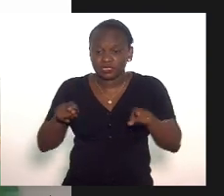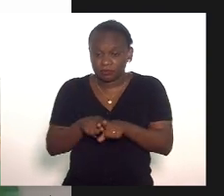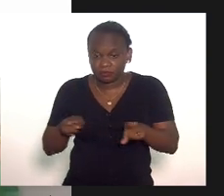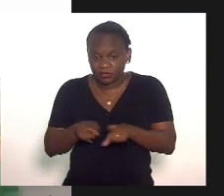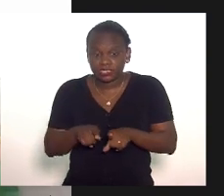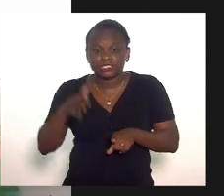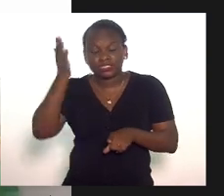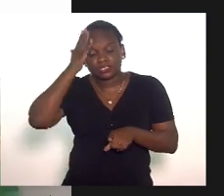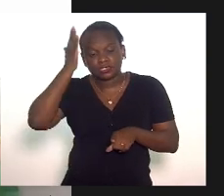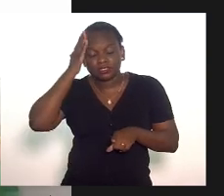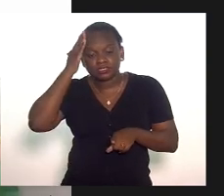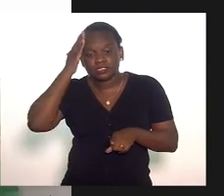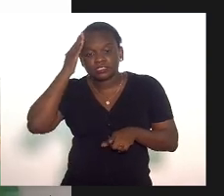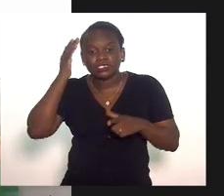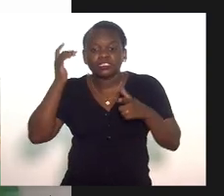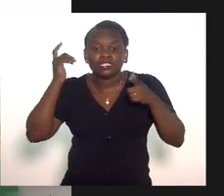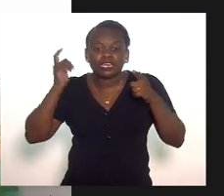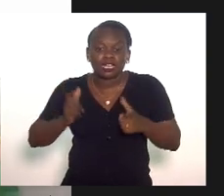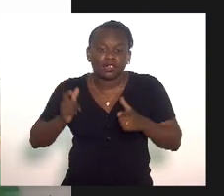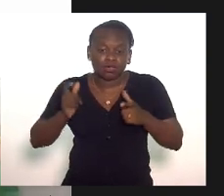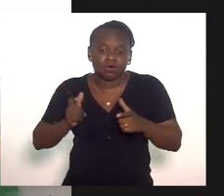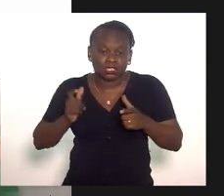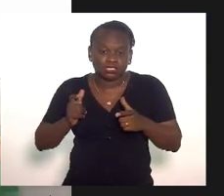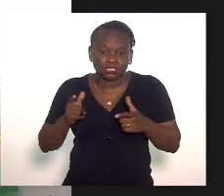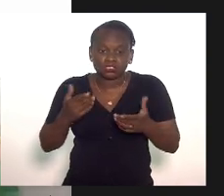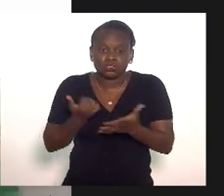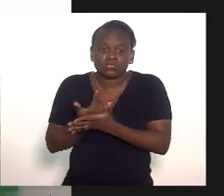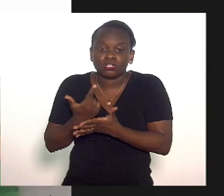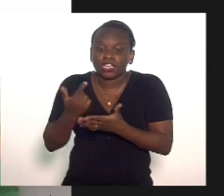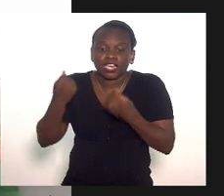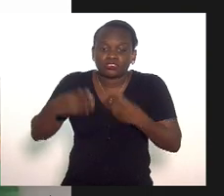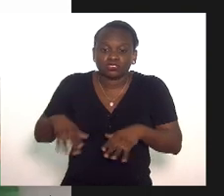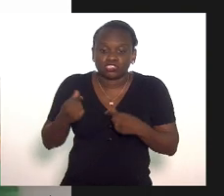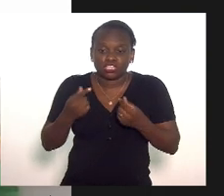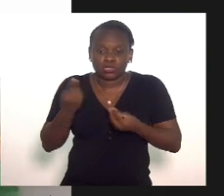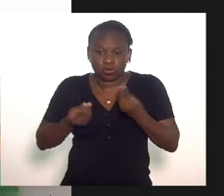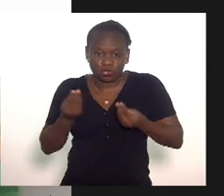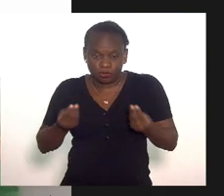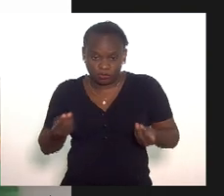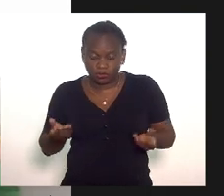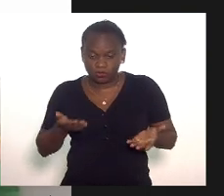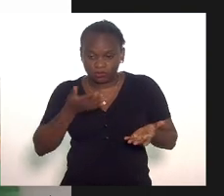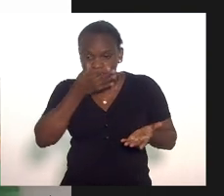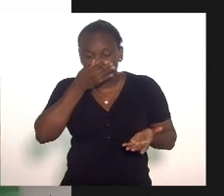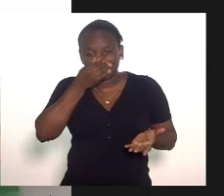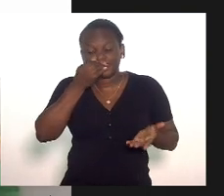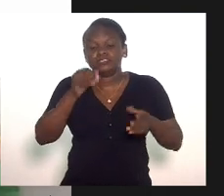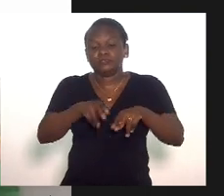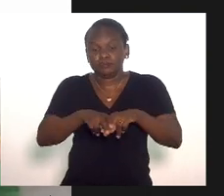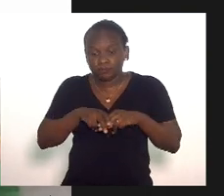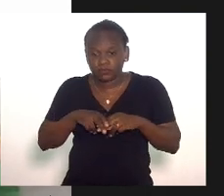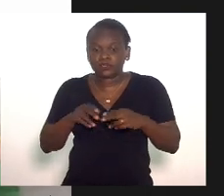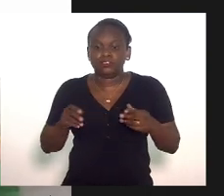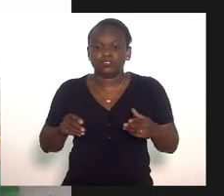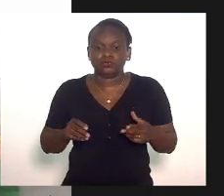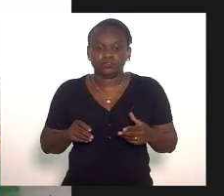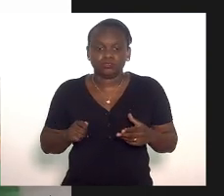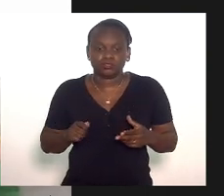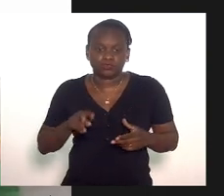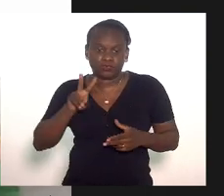saber da onde como foram gastos esses recursos por isso o senhor